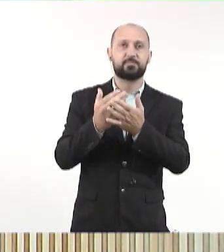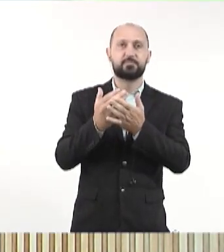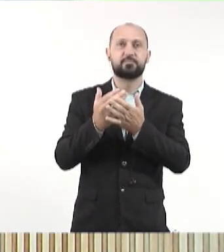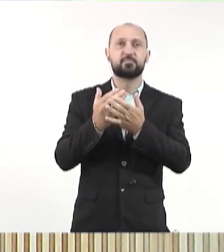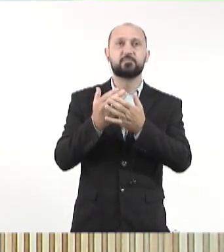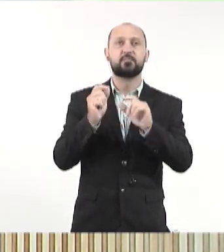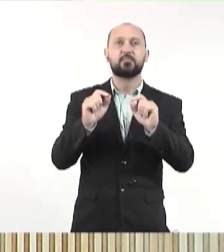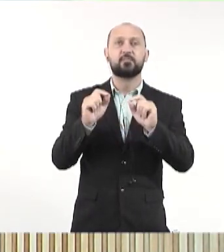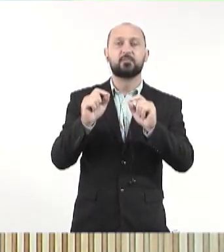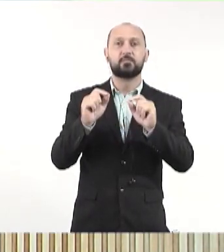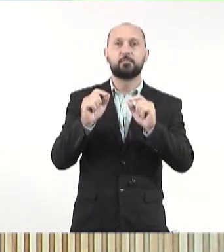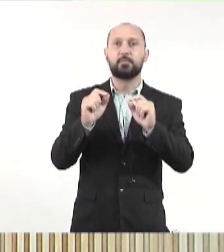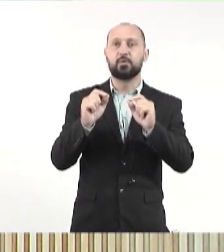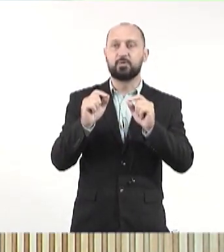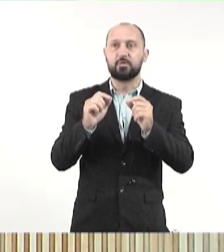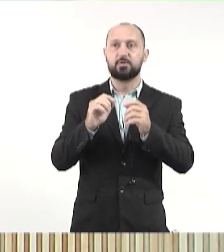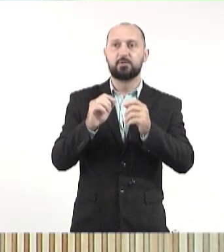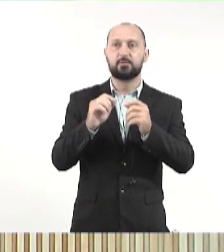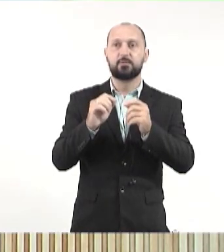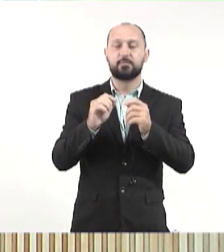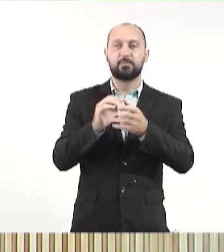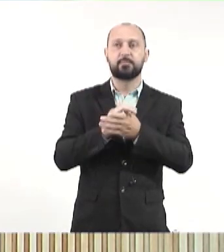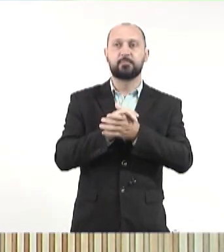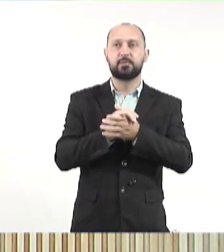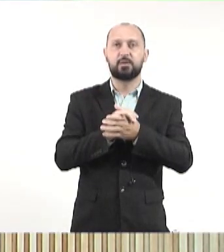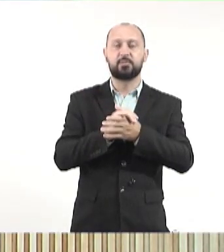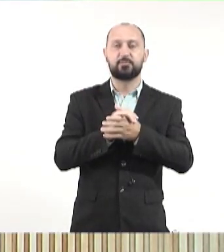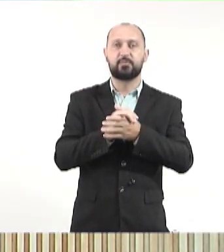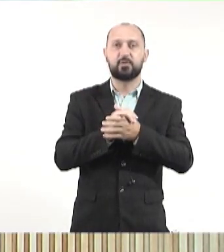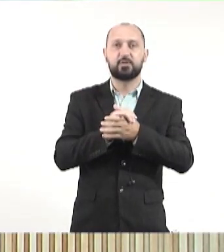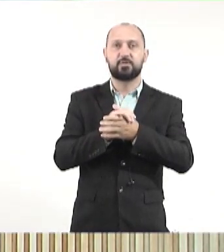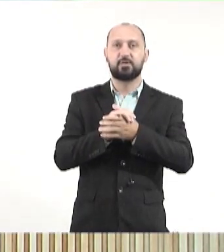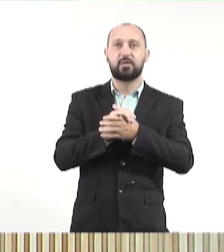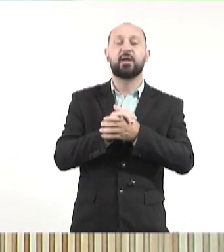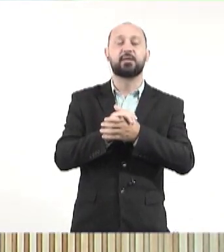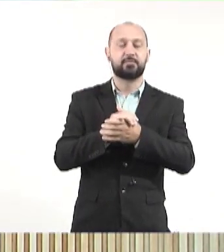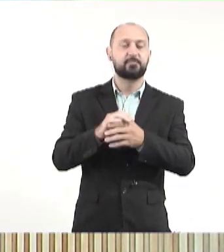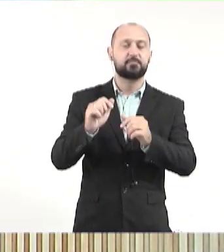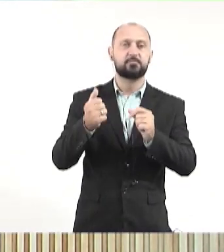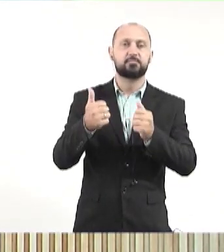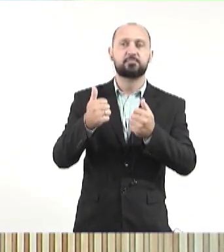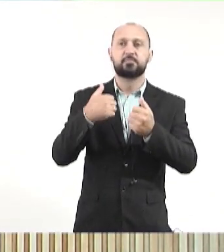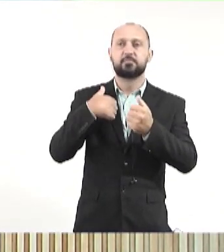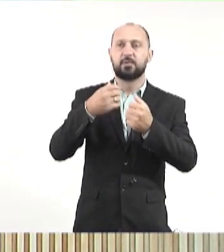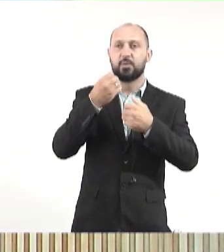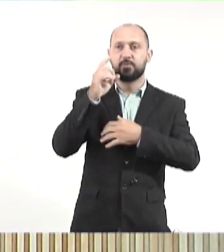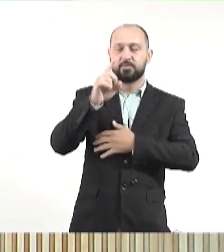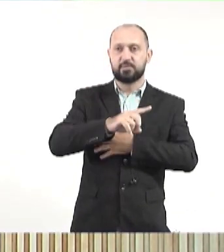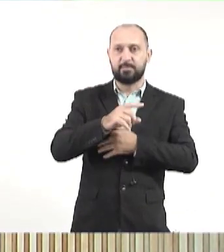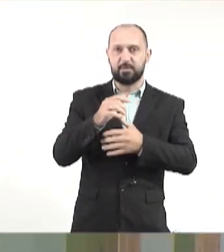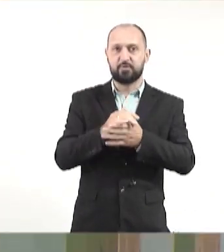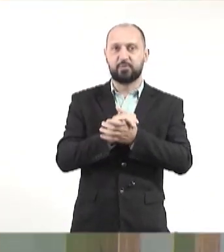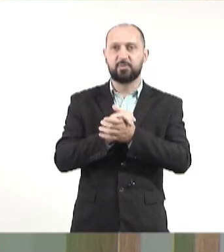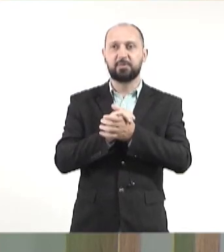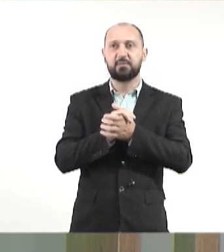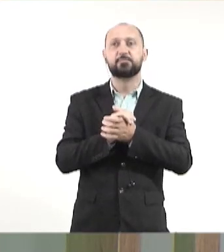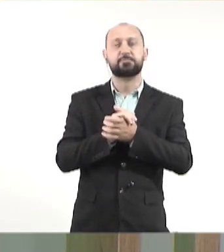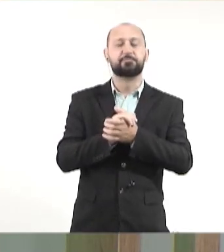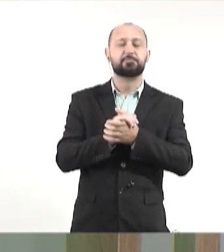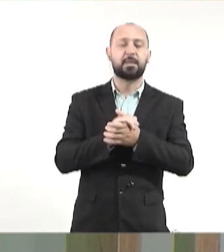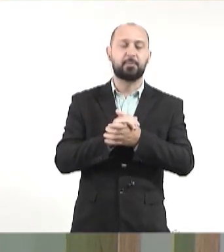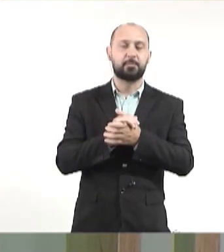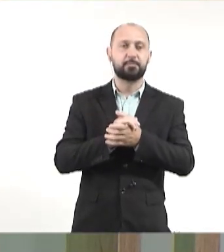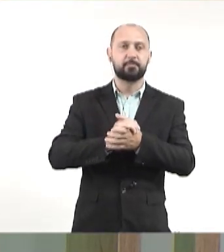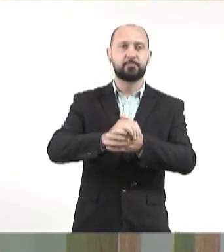qual que é o principal foco do evento mesmo, no dia 1º, lá no Rubens Gil de Camilo? É a reforma tributária? Bom dia, uma vez. Bom dia, uma